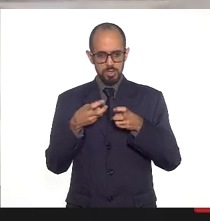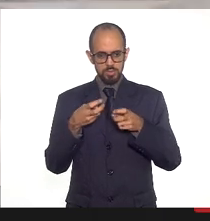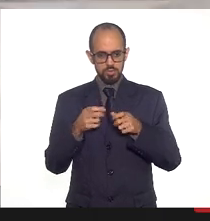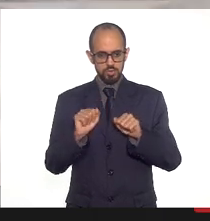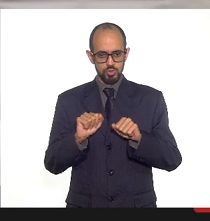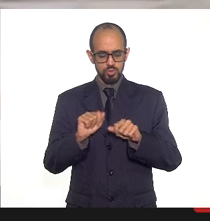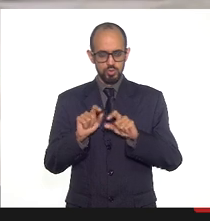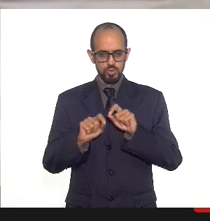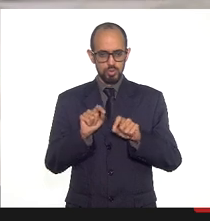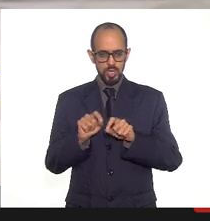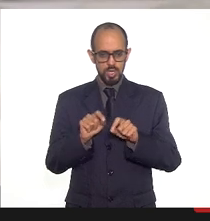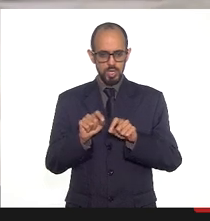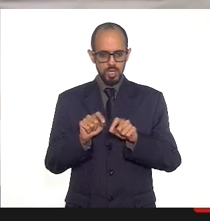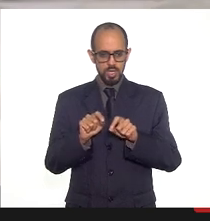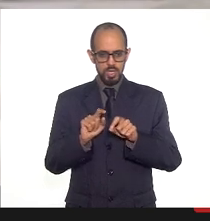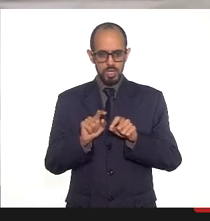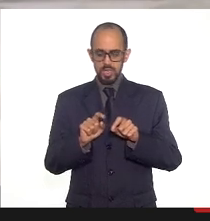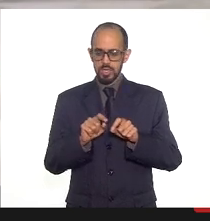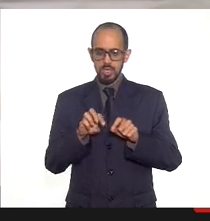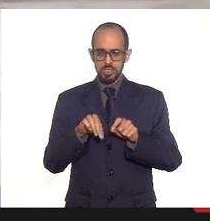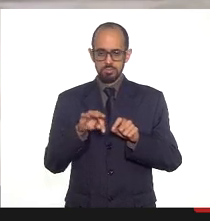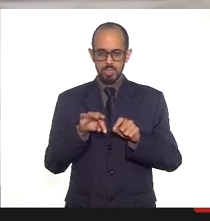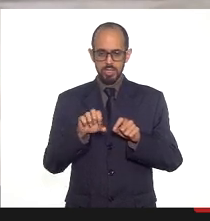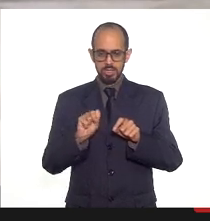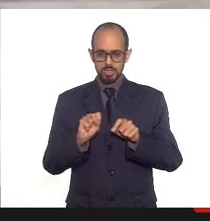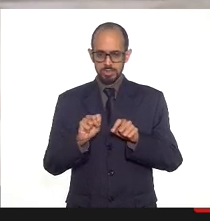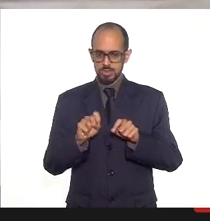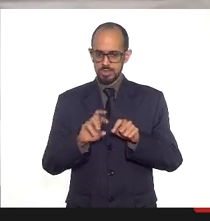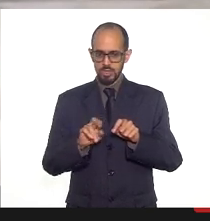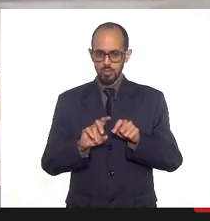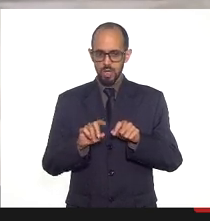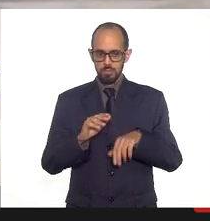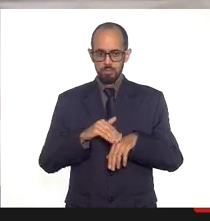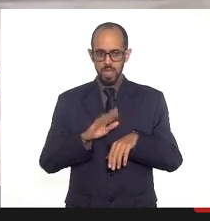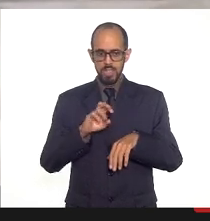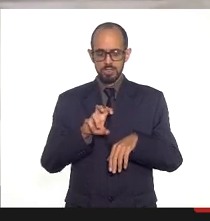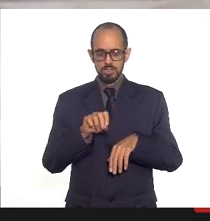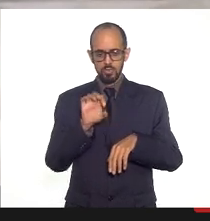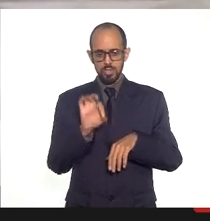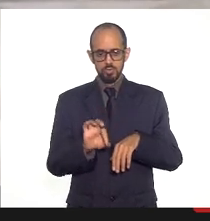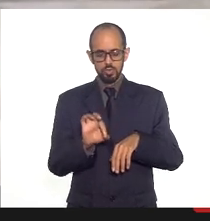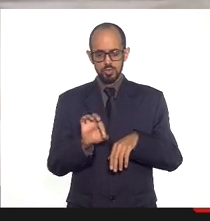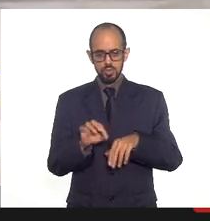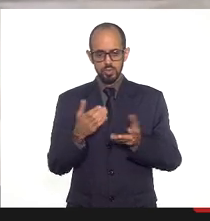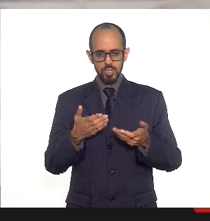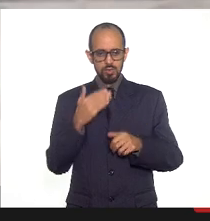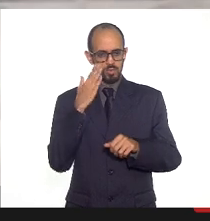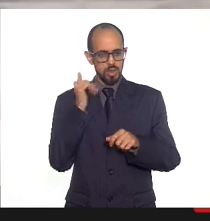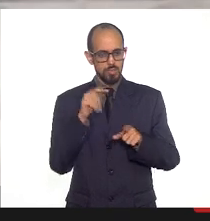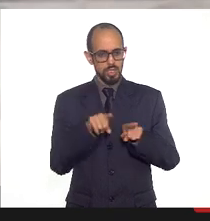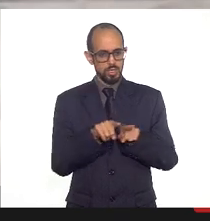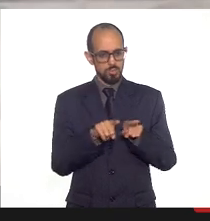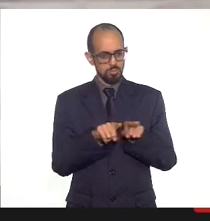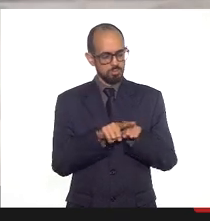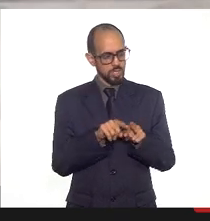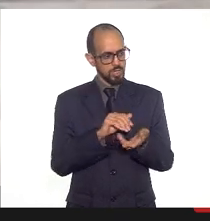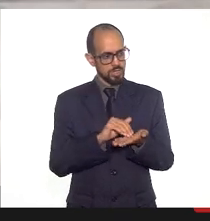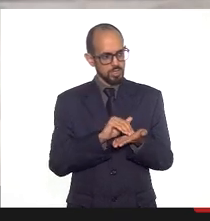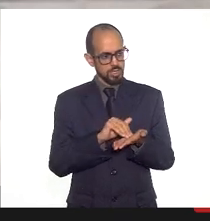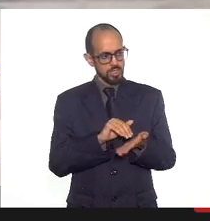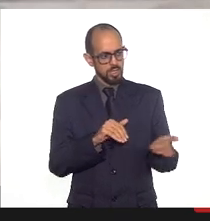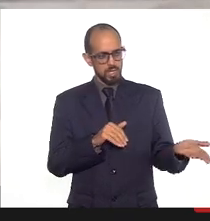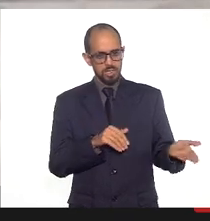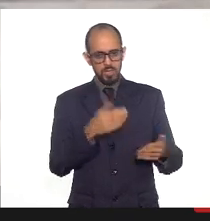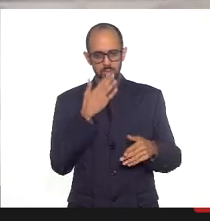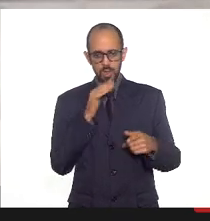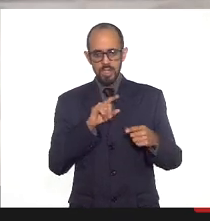dessas metas, via de regra, não ultrapassa 50%. E aí eu queria saber da secretaria quais